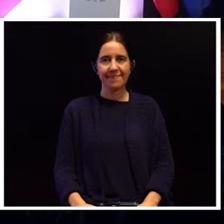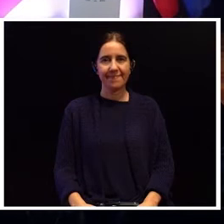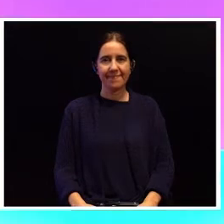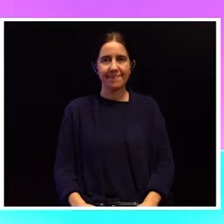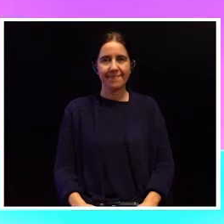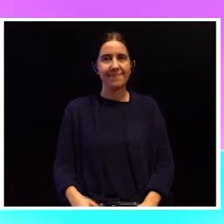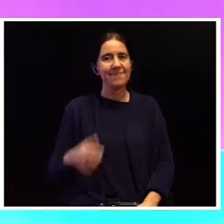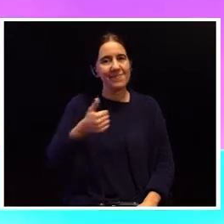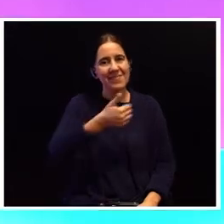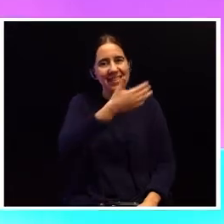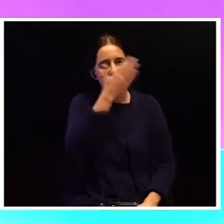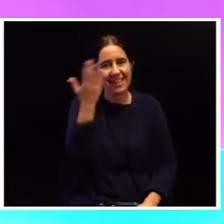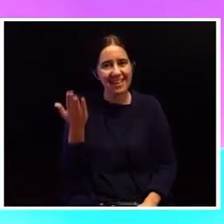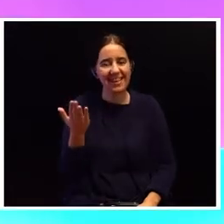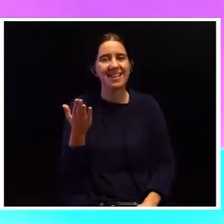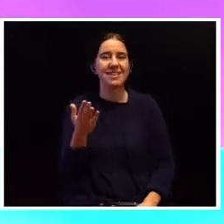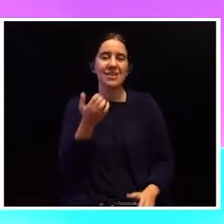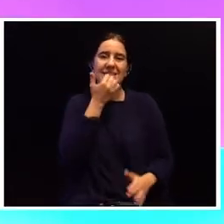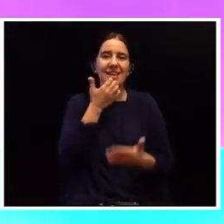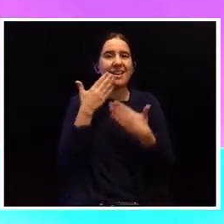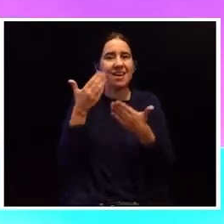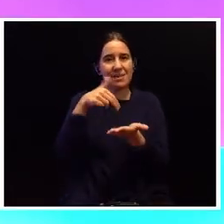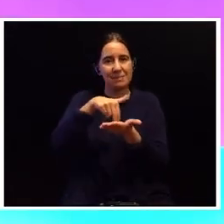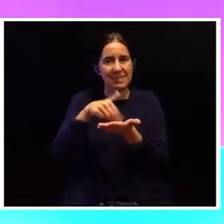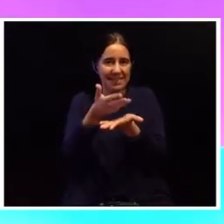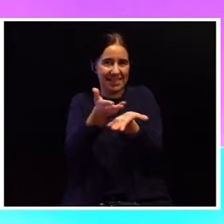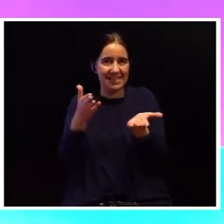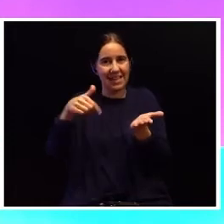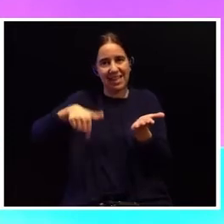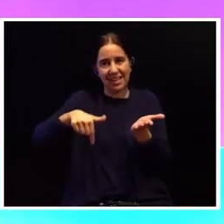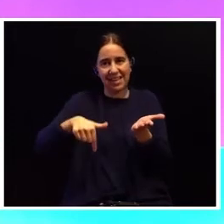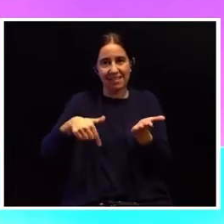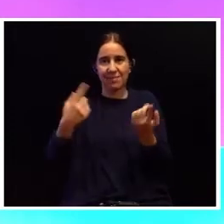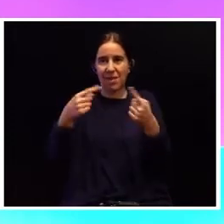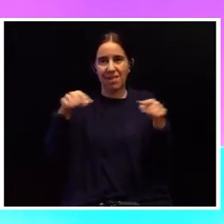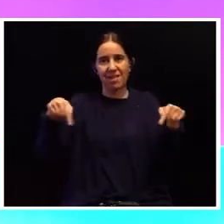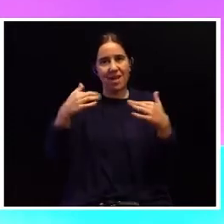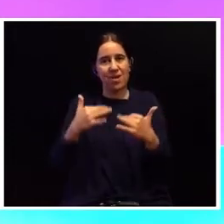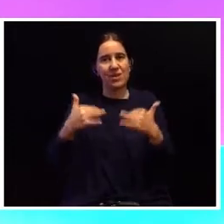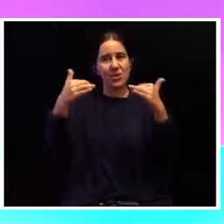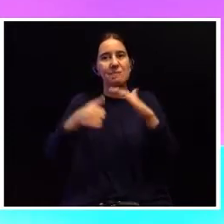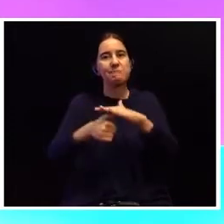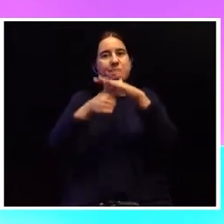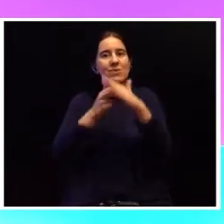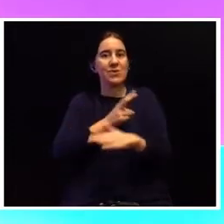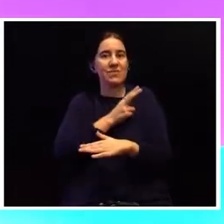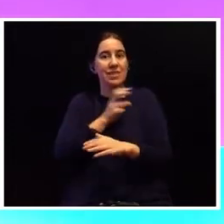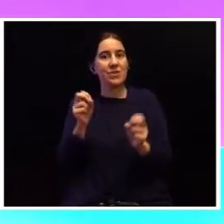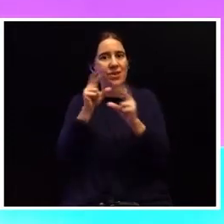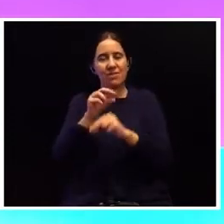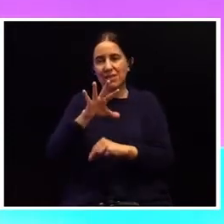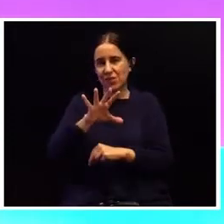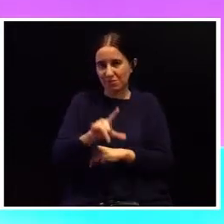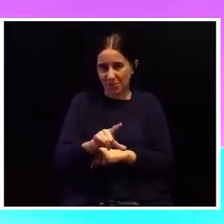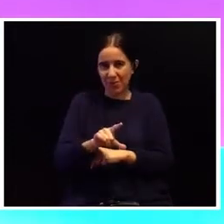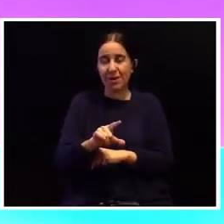Bom dia, grata pela vossa presença aqui no auditório da Reitoria da Universidade Nova de Lisboa